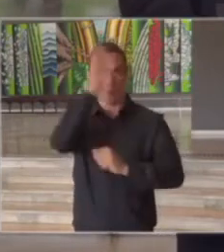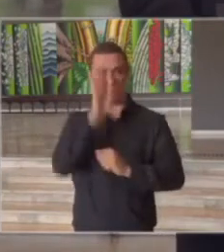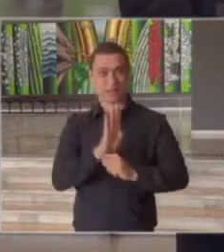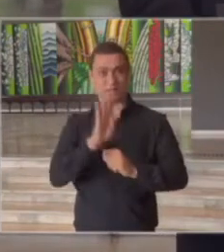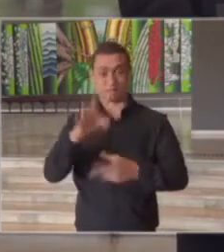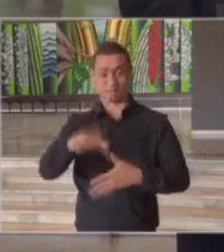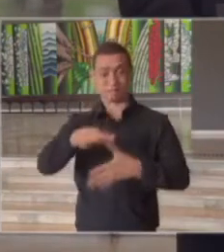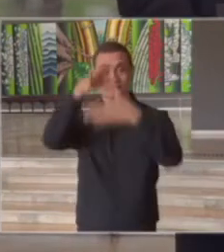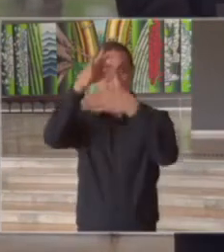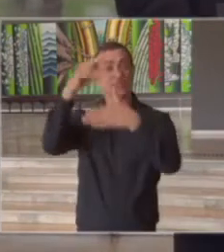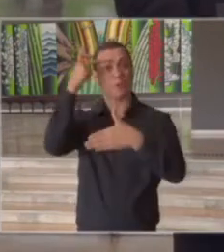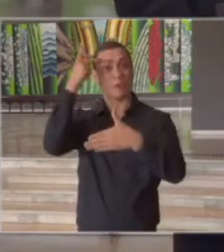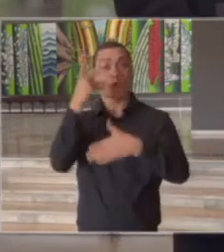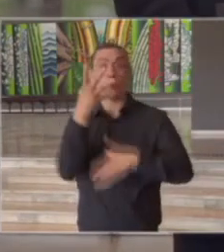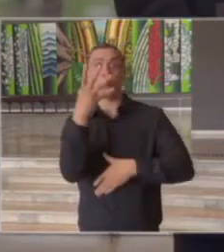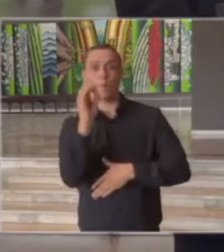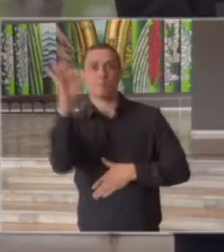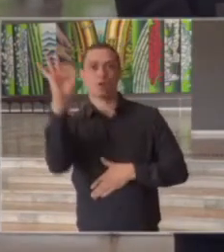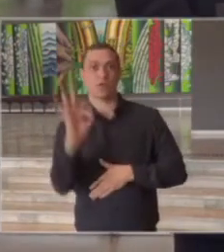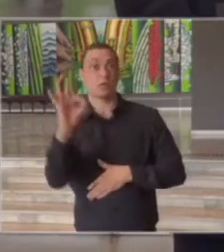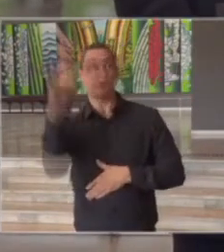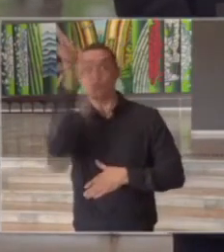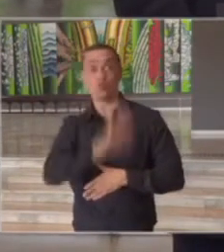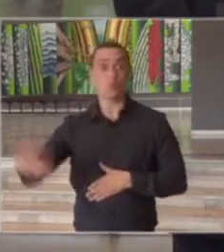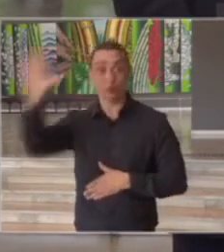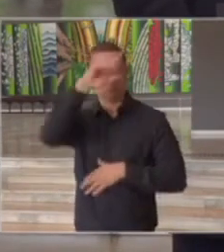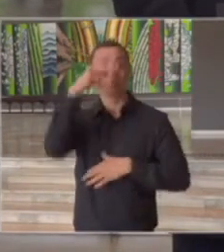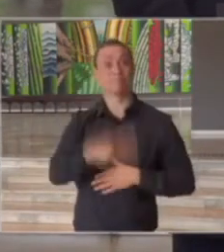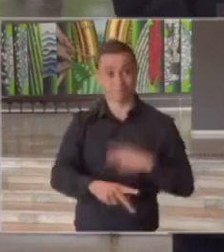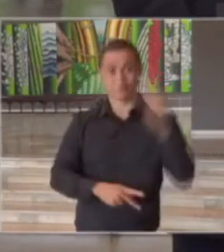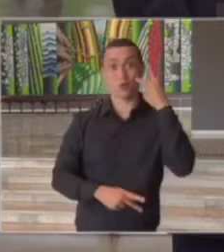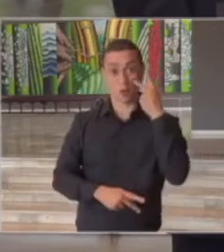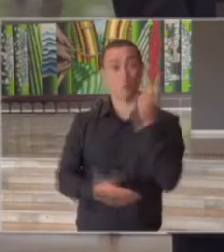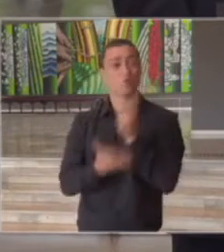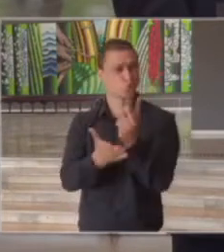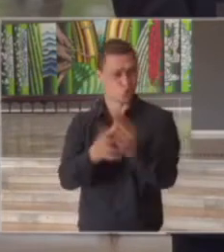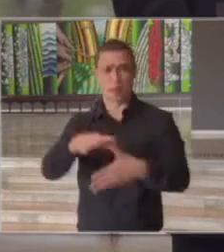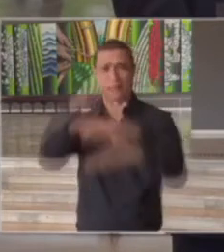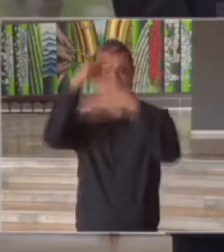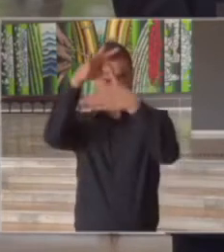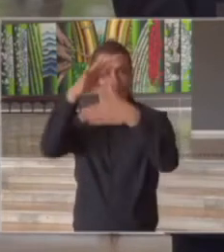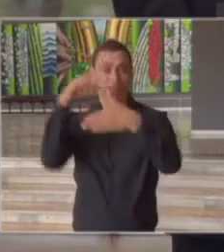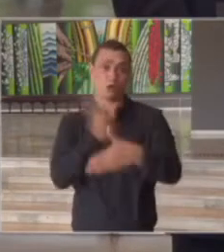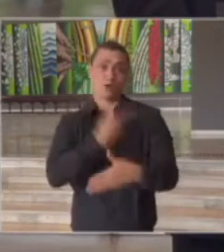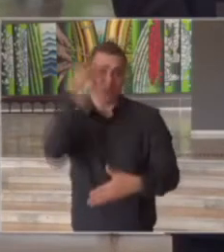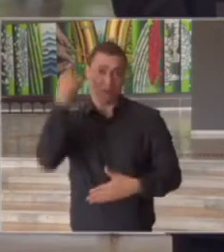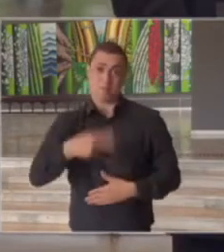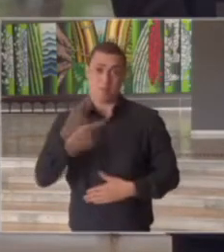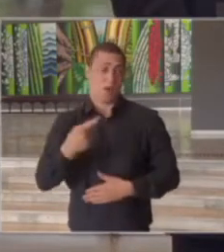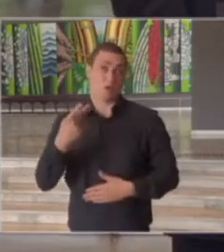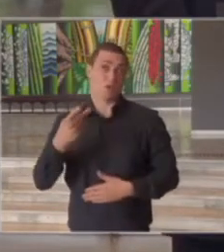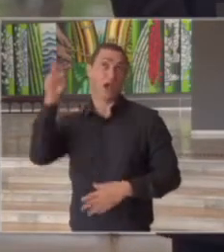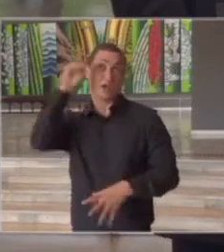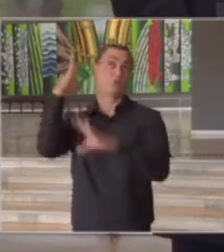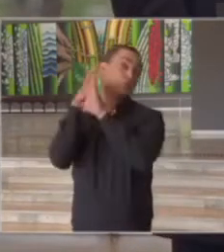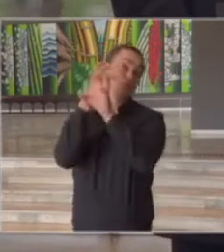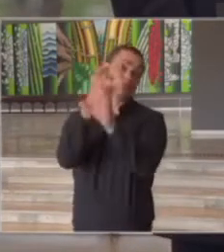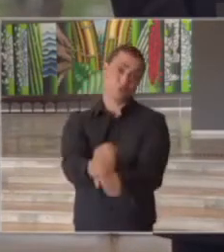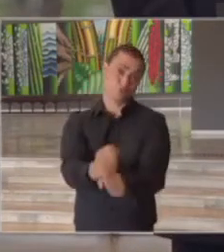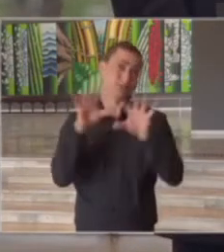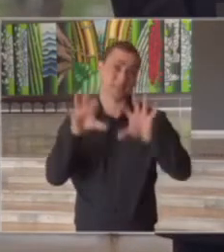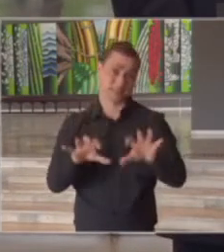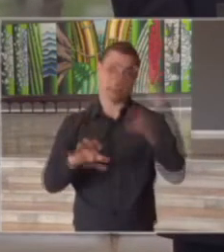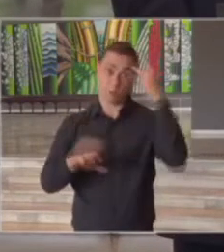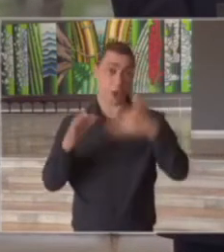40% de todo o movimento econômico do país e continuará a liderar aliás essa é nossa obrigação essa é uma tradição uma história de São Paulo